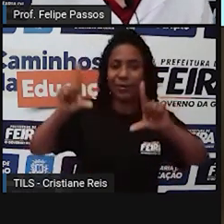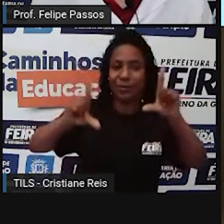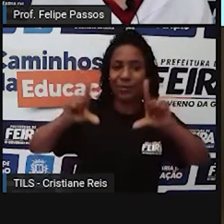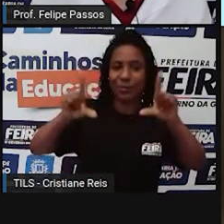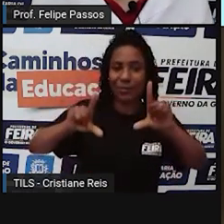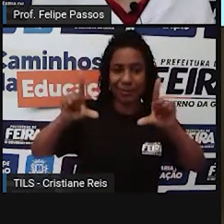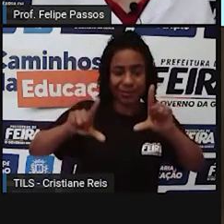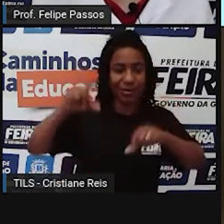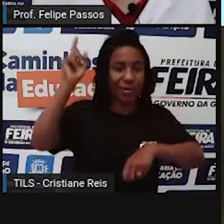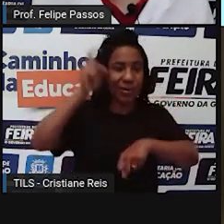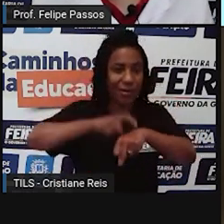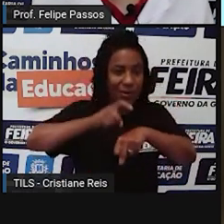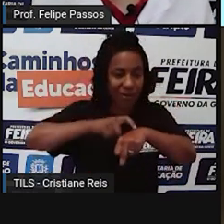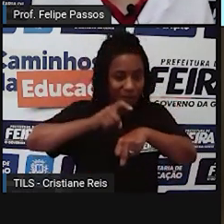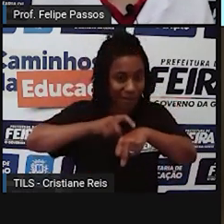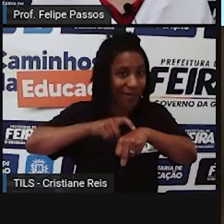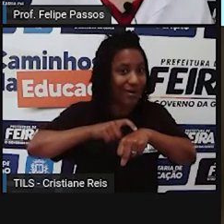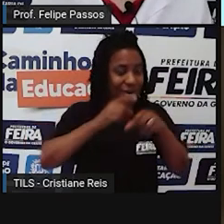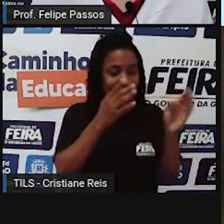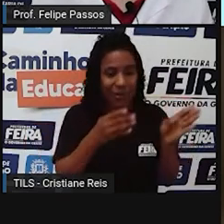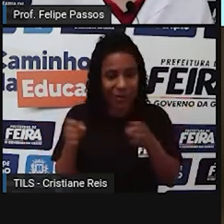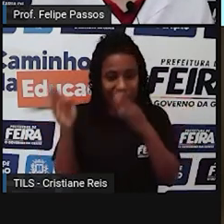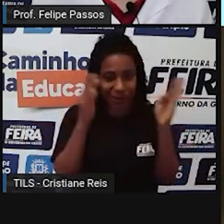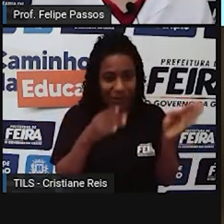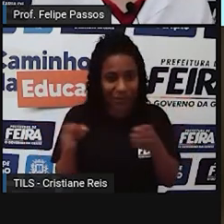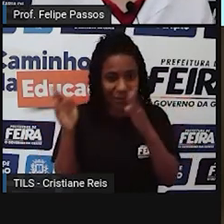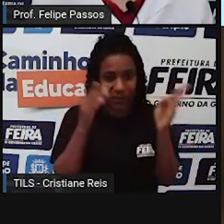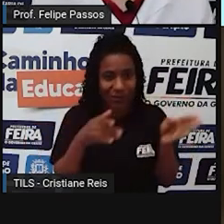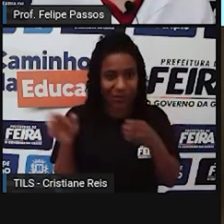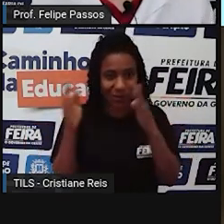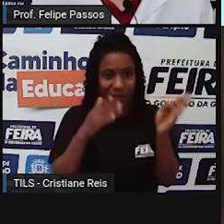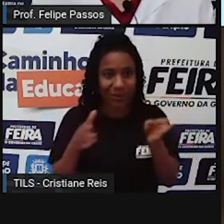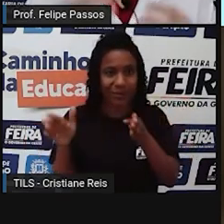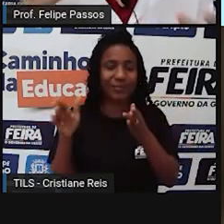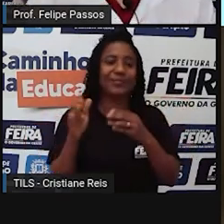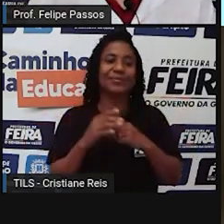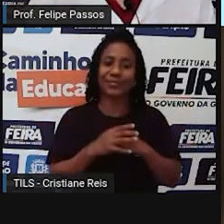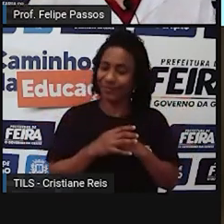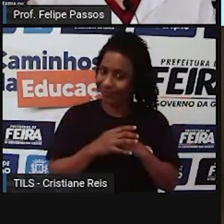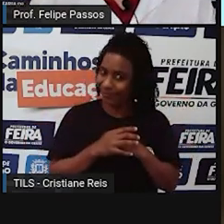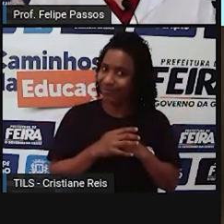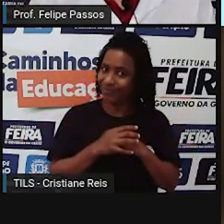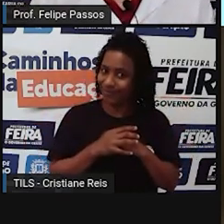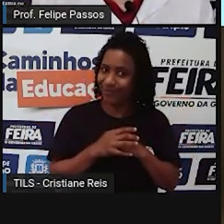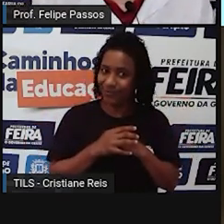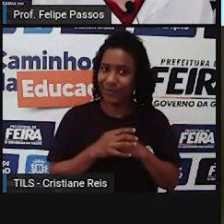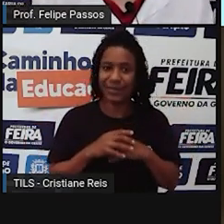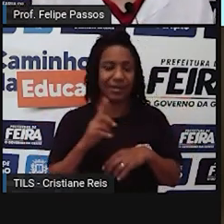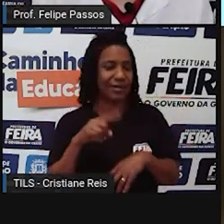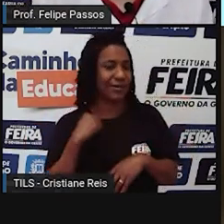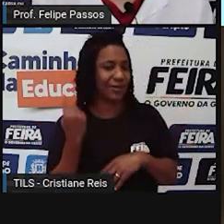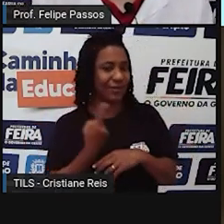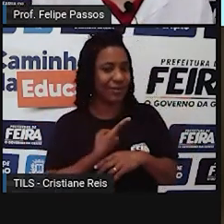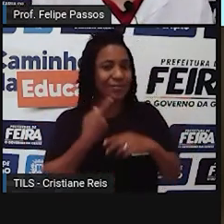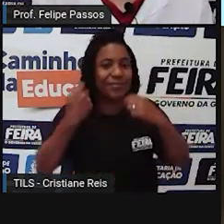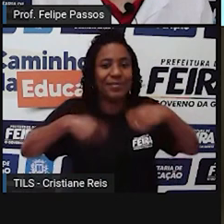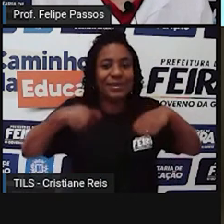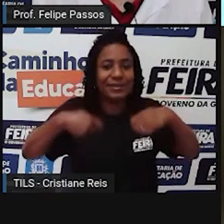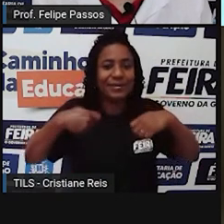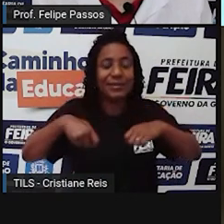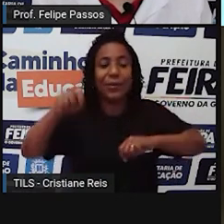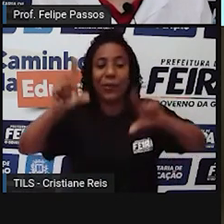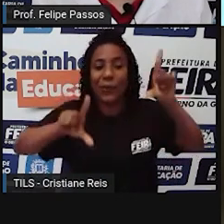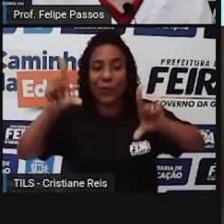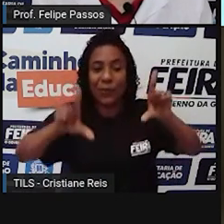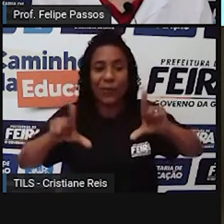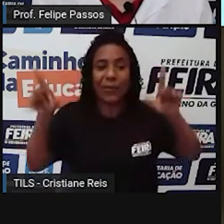assistindo vídeos engraçados e jogando do que o que deveria? A gente já tem essa necessidade de assistir aulas pela TV e